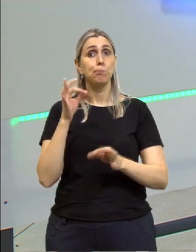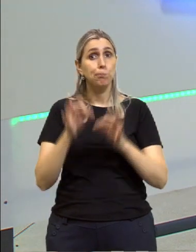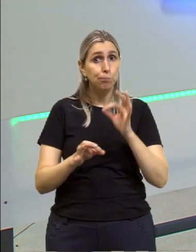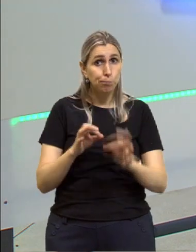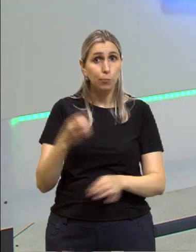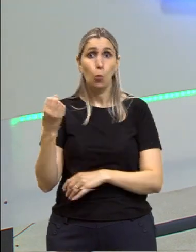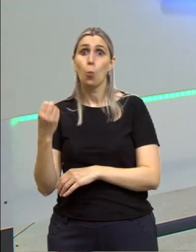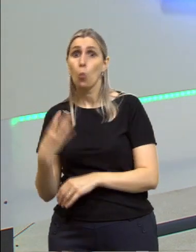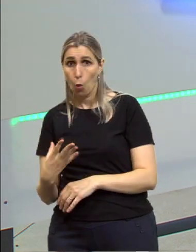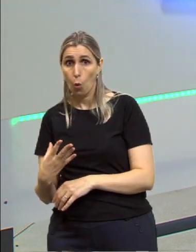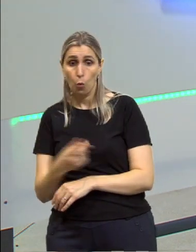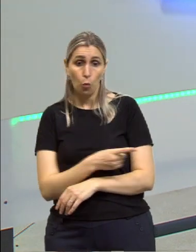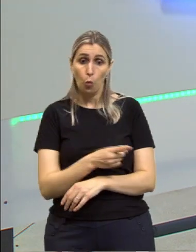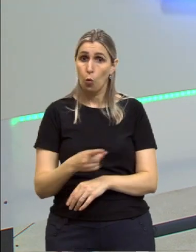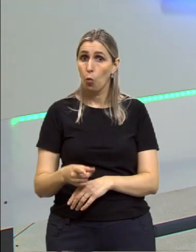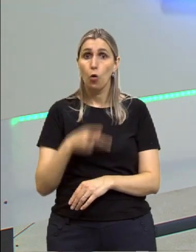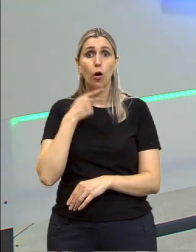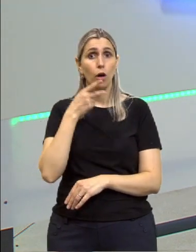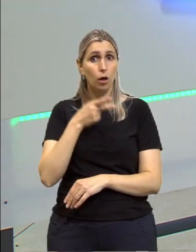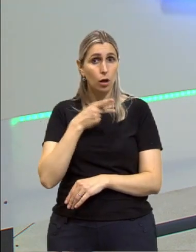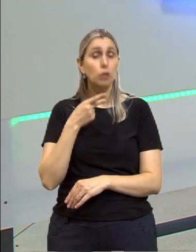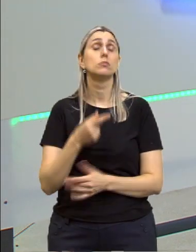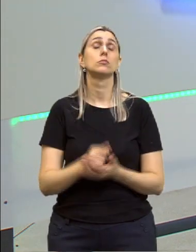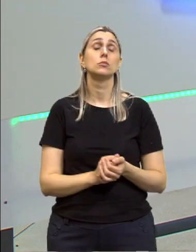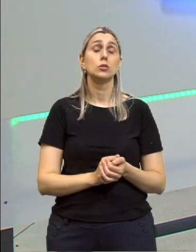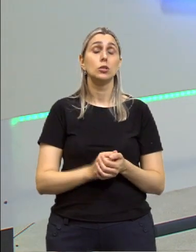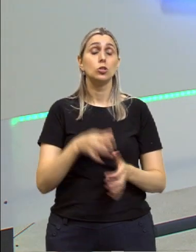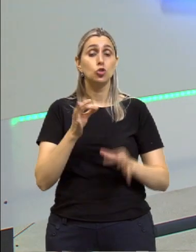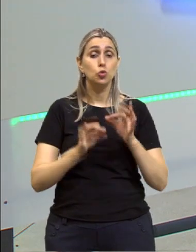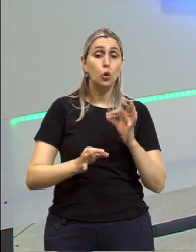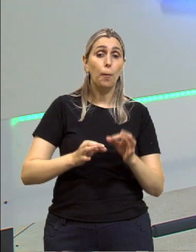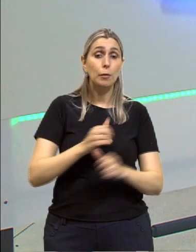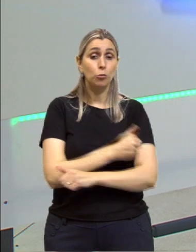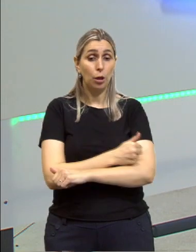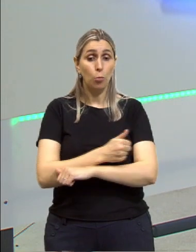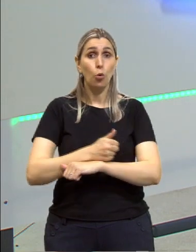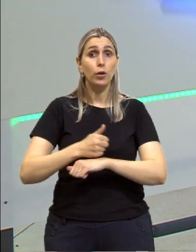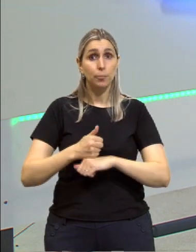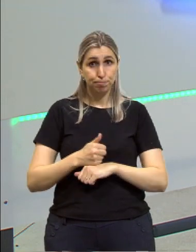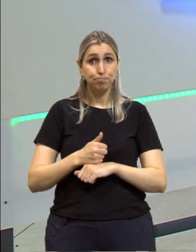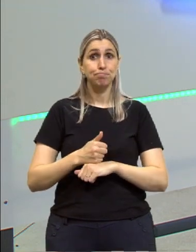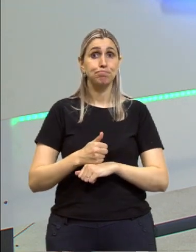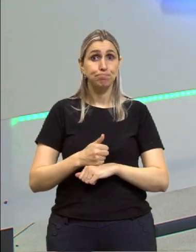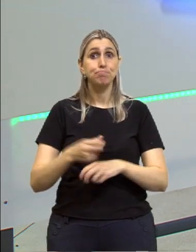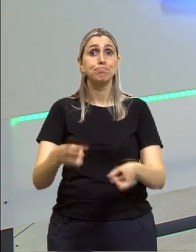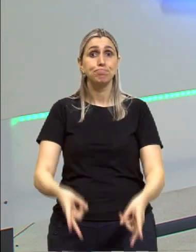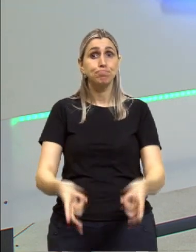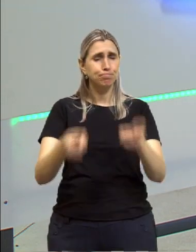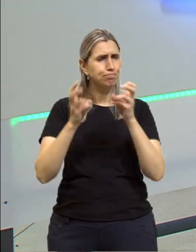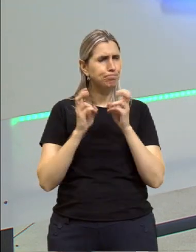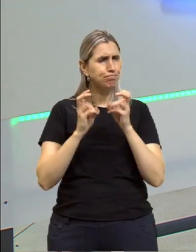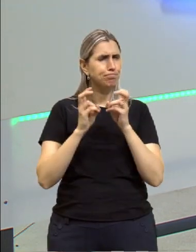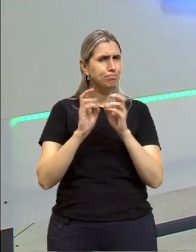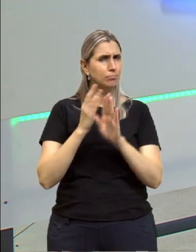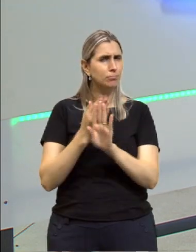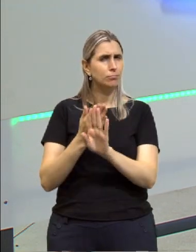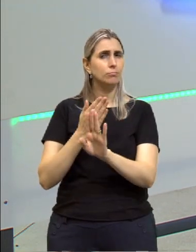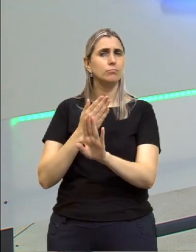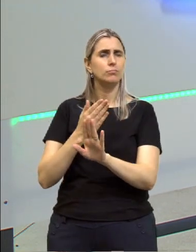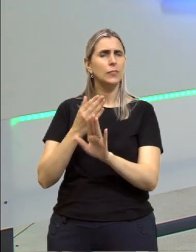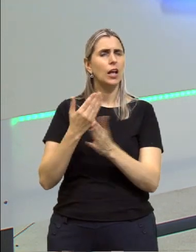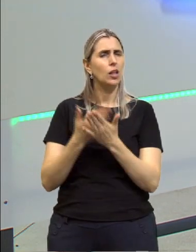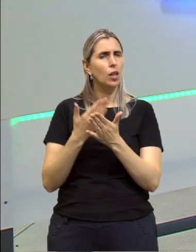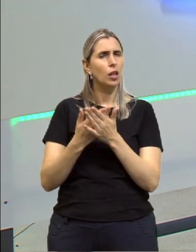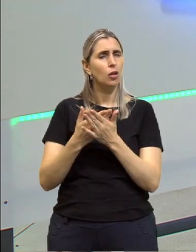justo e bom, nós estamos falando o quê? De julgamento moral. Já deu para perceber por onde a nossa aula